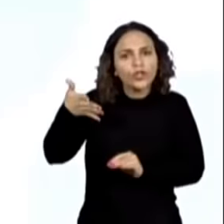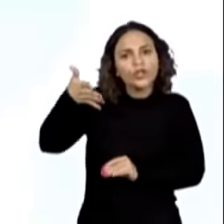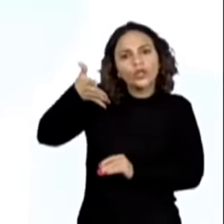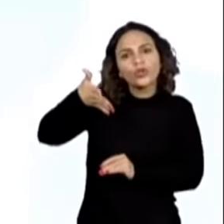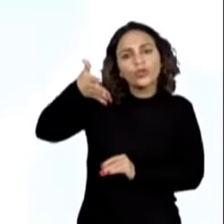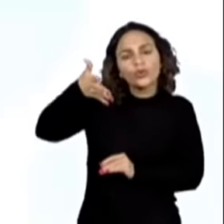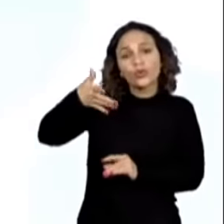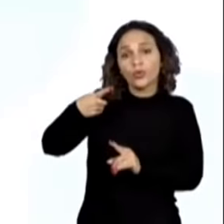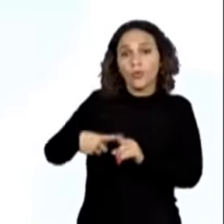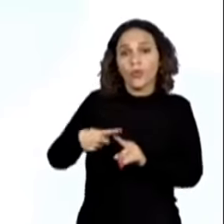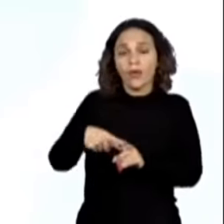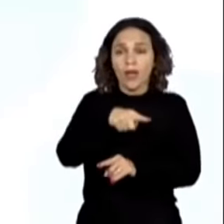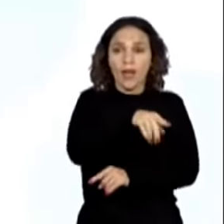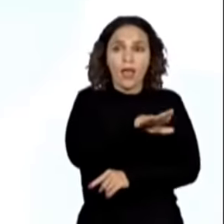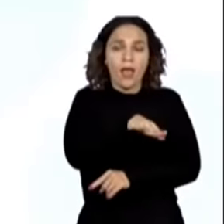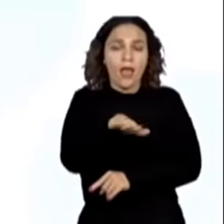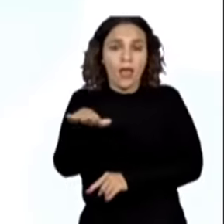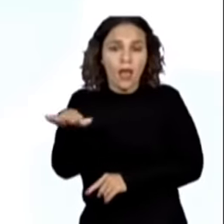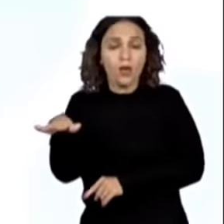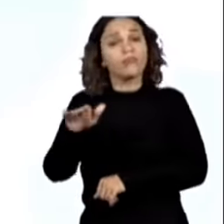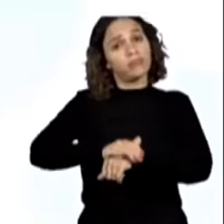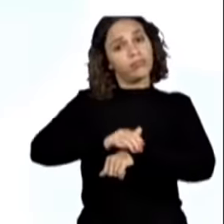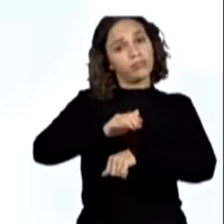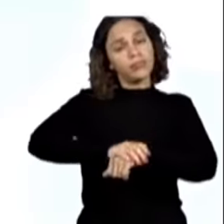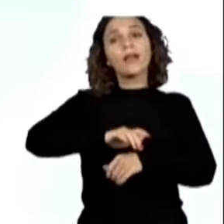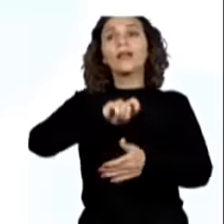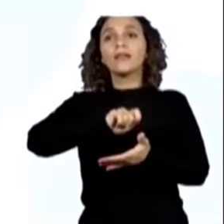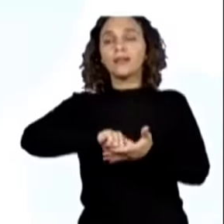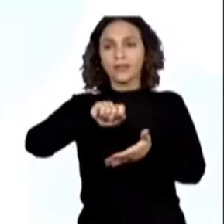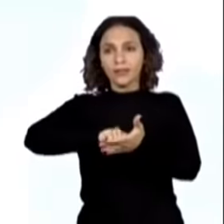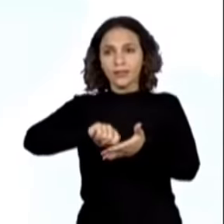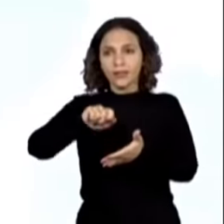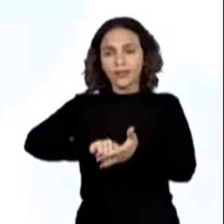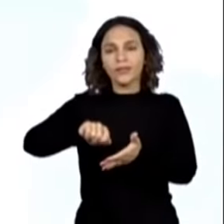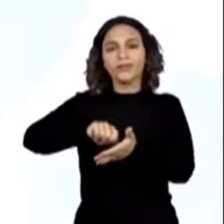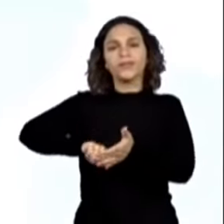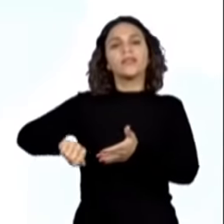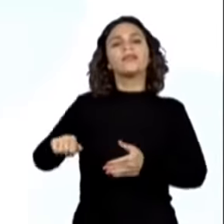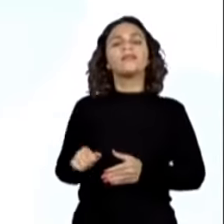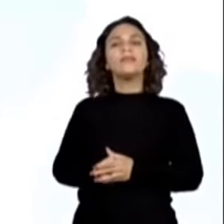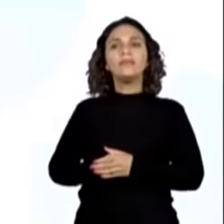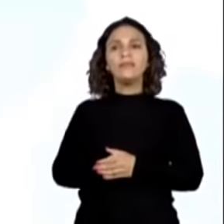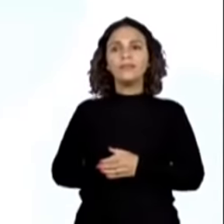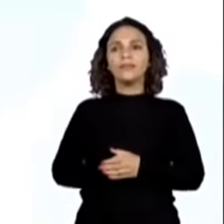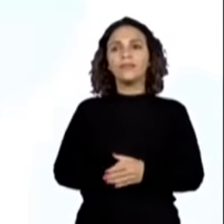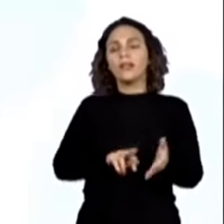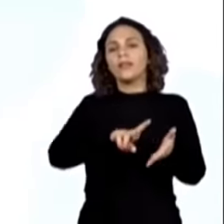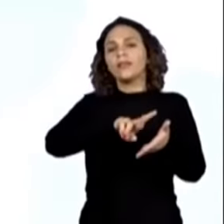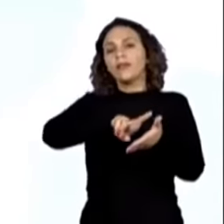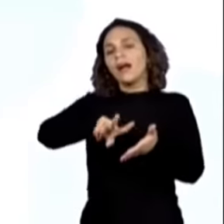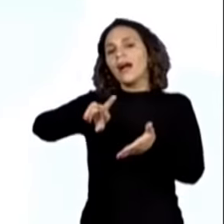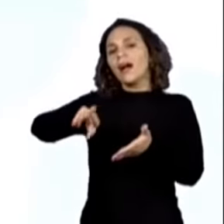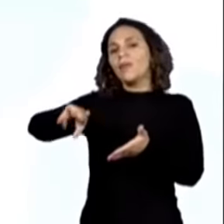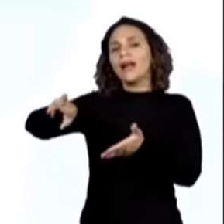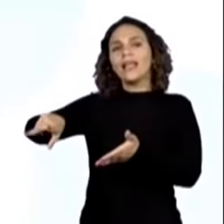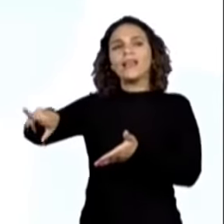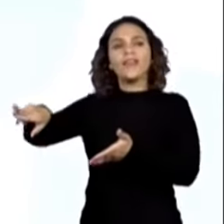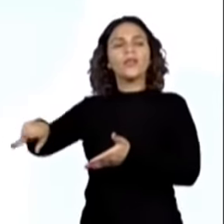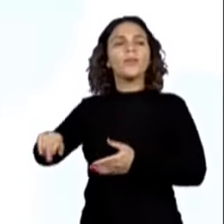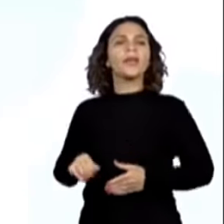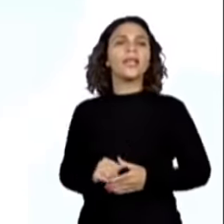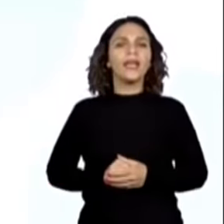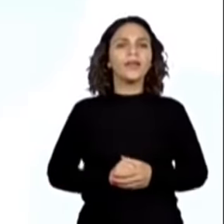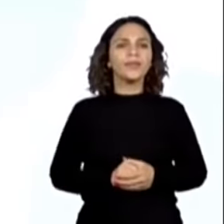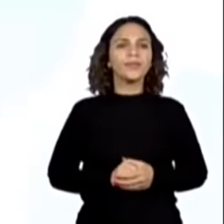uma vez que os estudantes irão também escrever outras versões do conto,